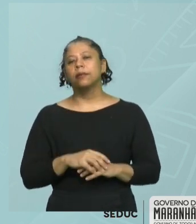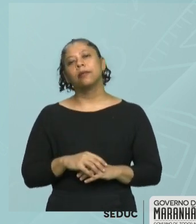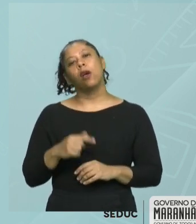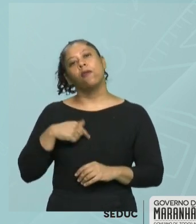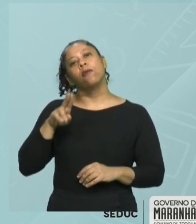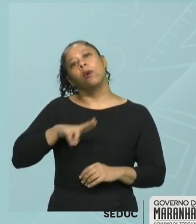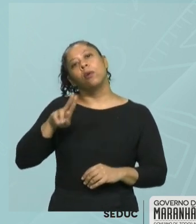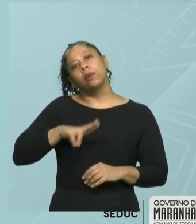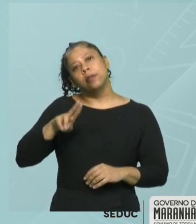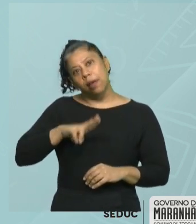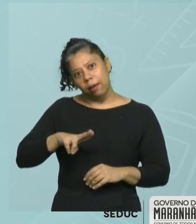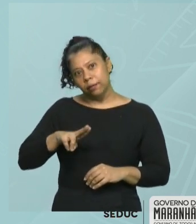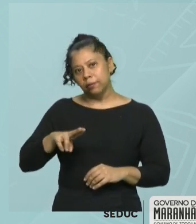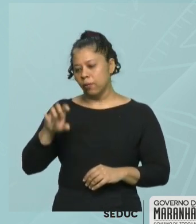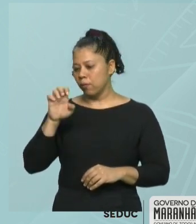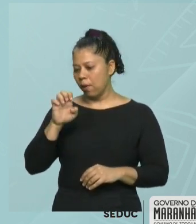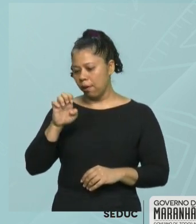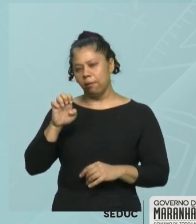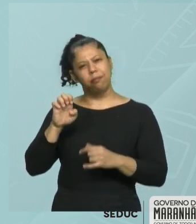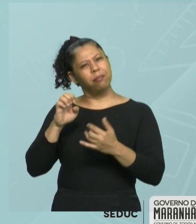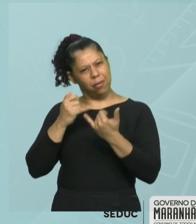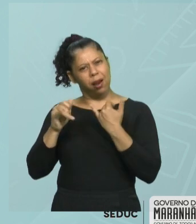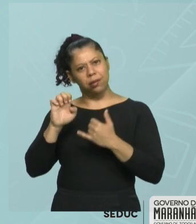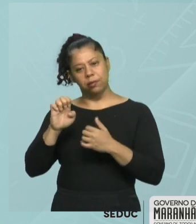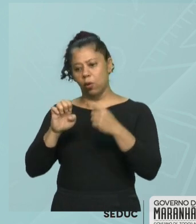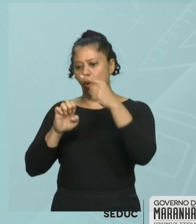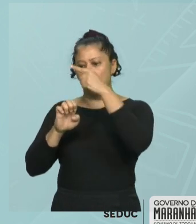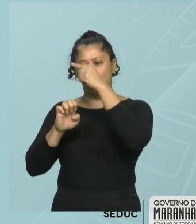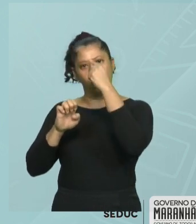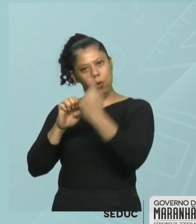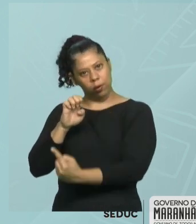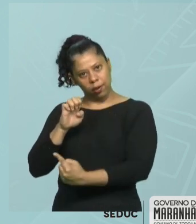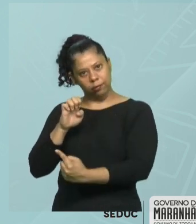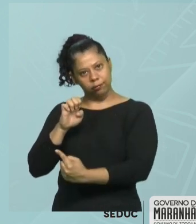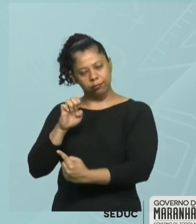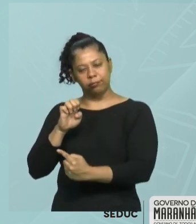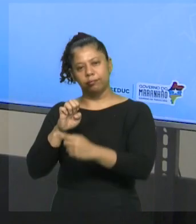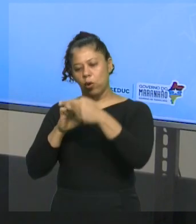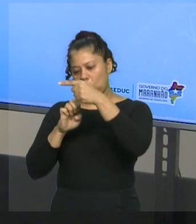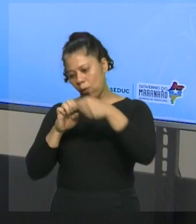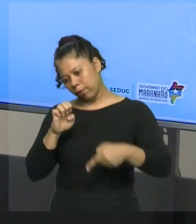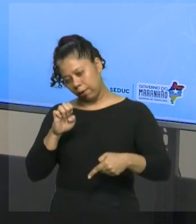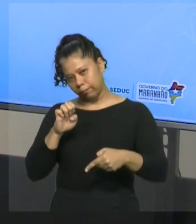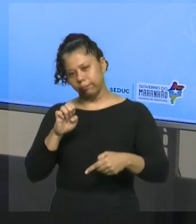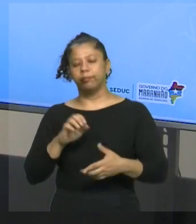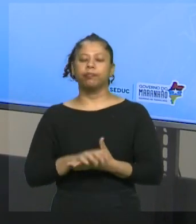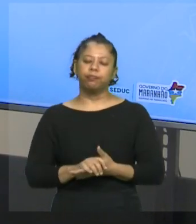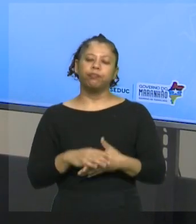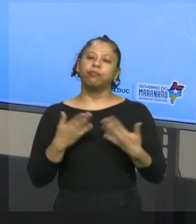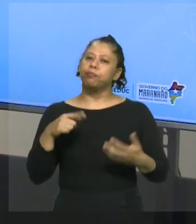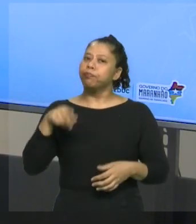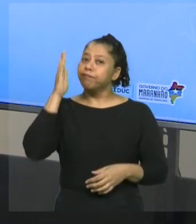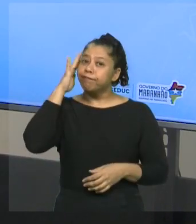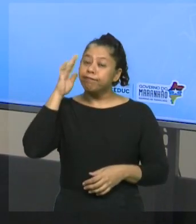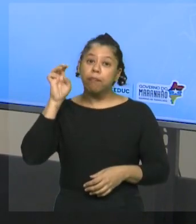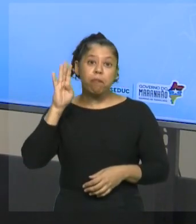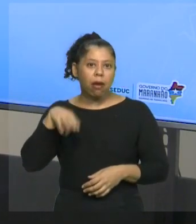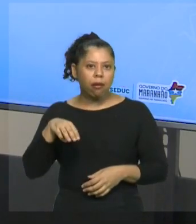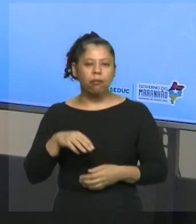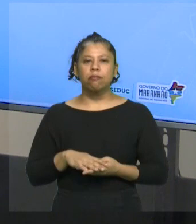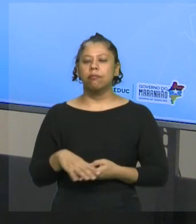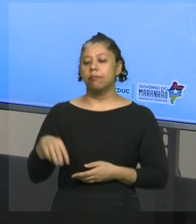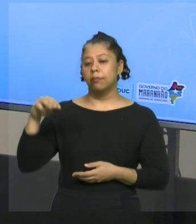parece com um E cortado. Há um conjunto. Então, entenda bem. Em matemática, normalmente,